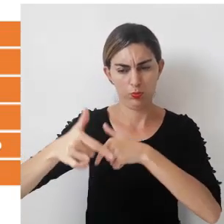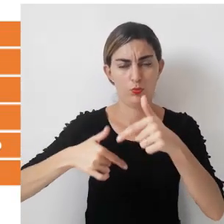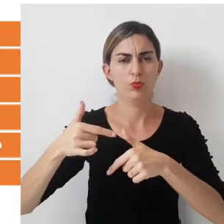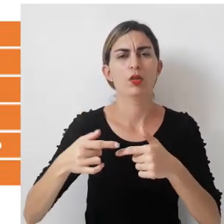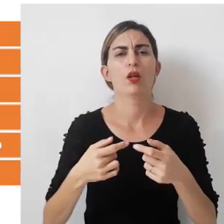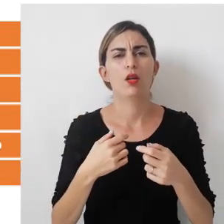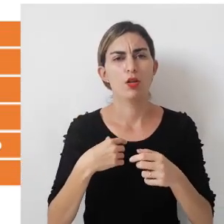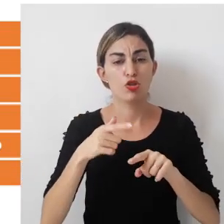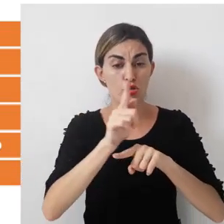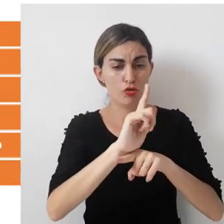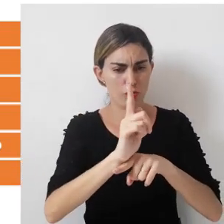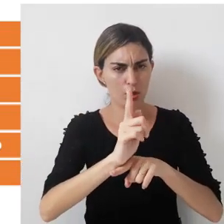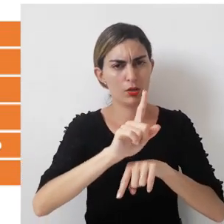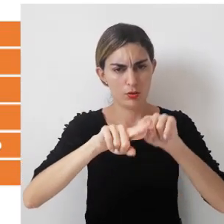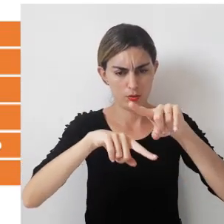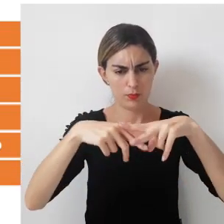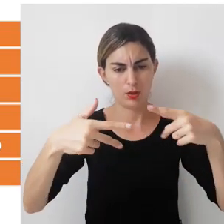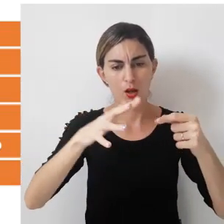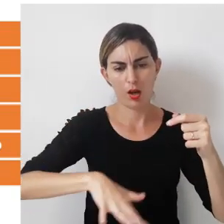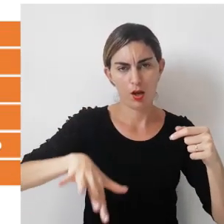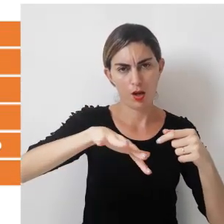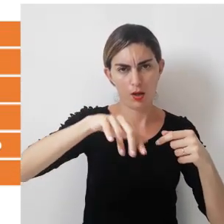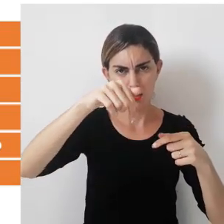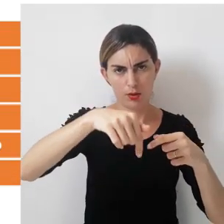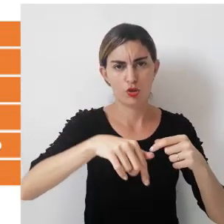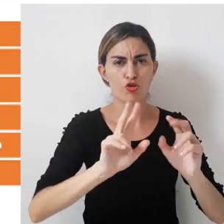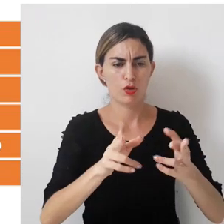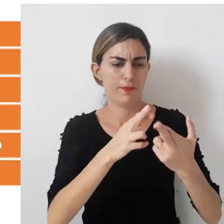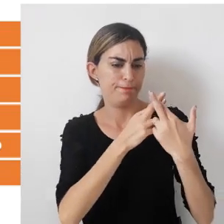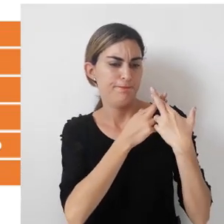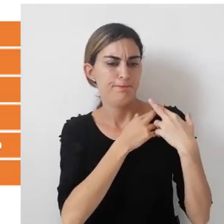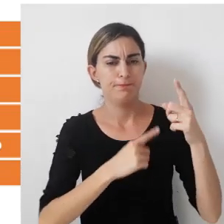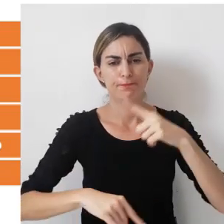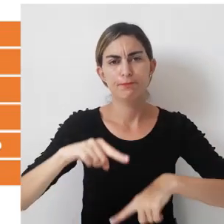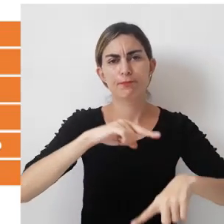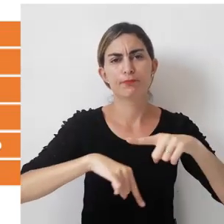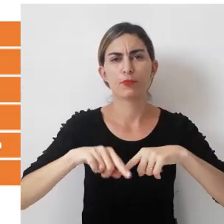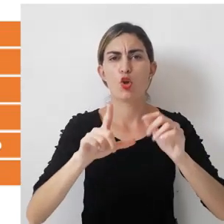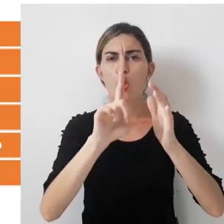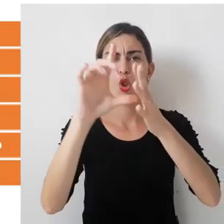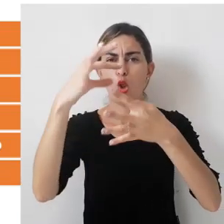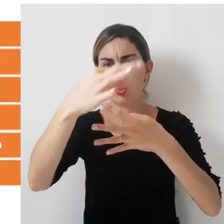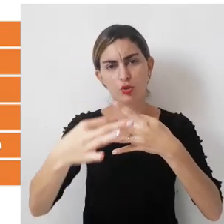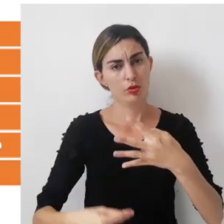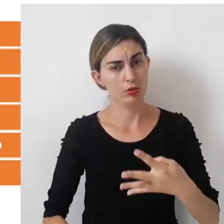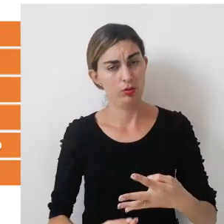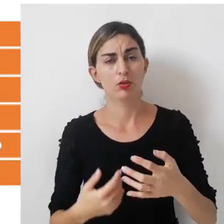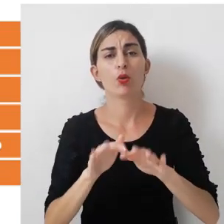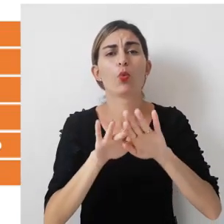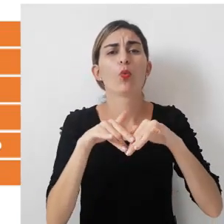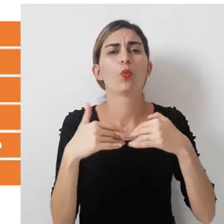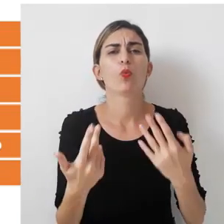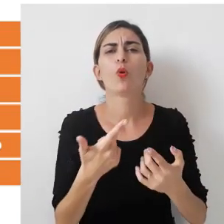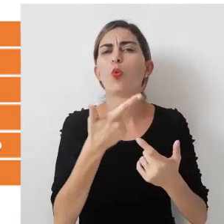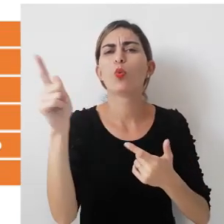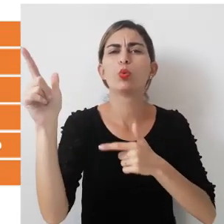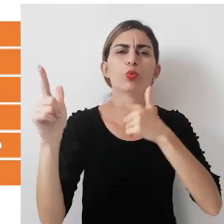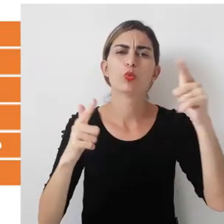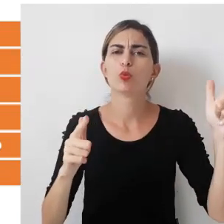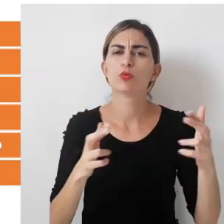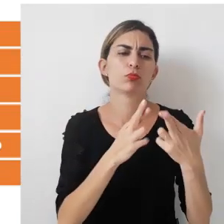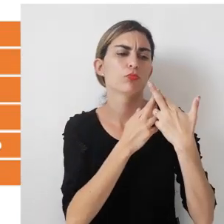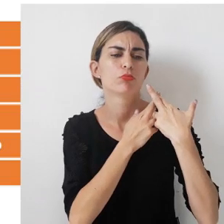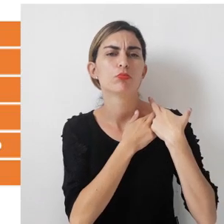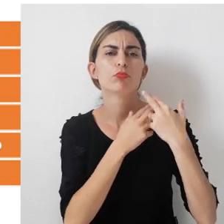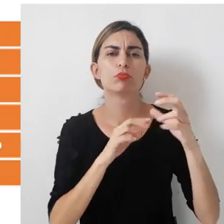gestão de materiais, esta área por si só já desempenha as suas operações logísticas. E quais são as outras